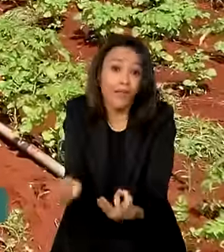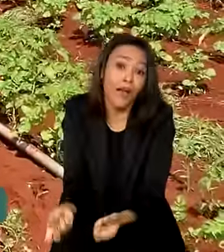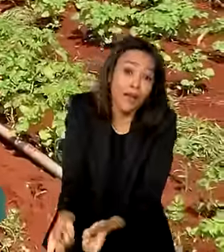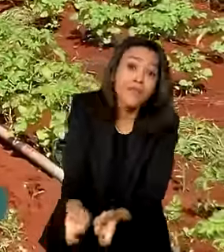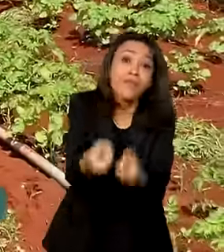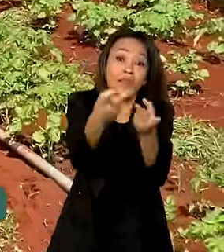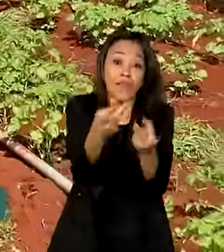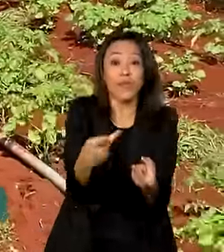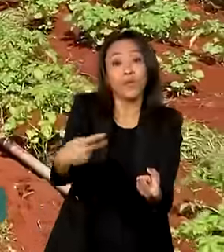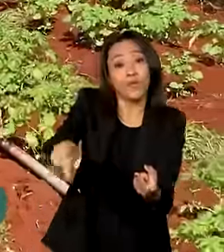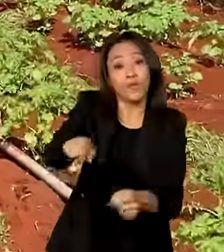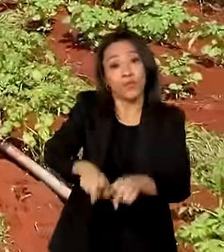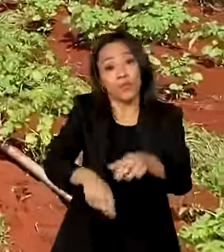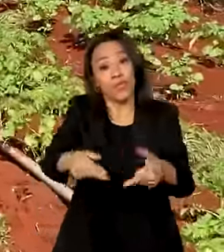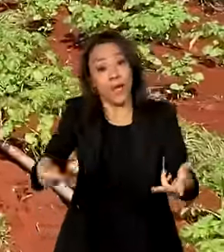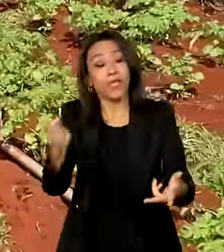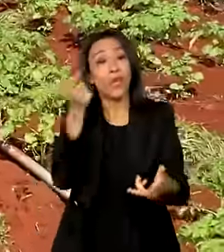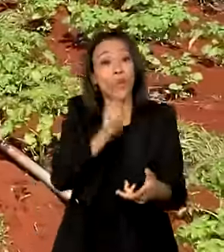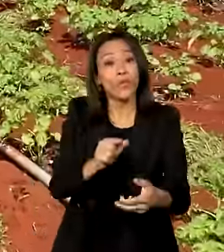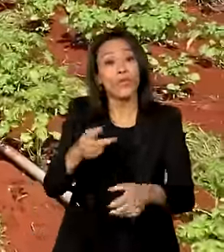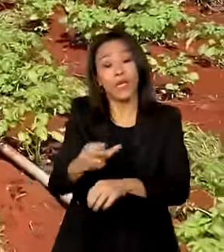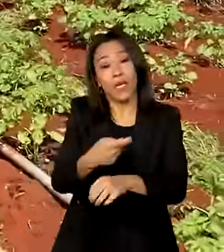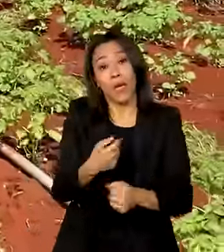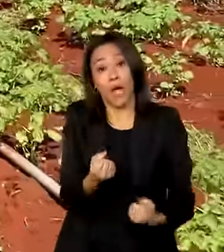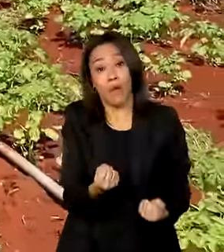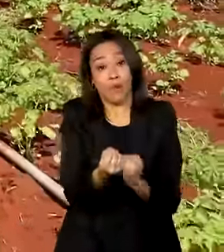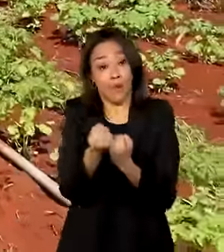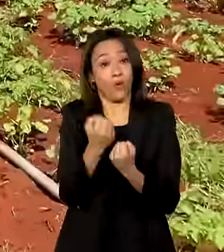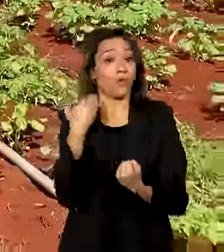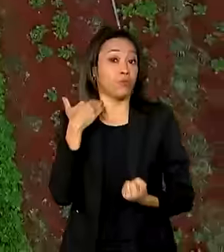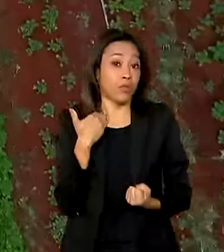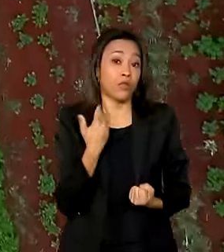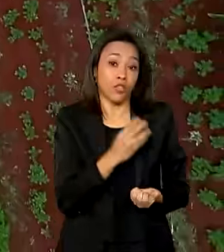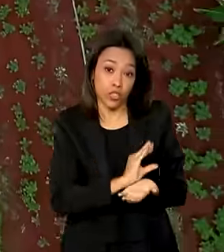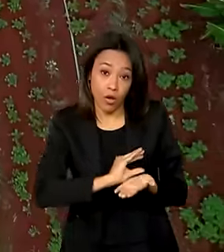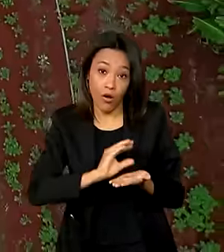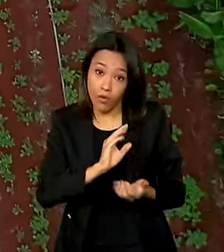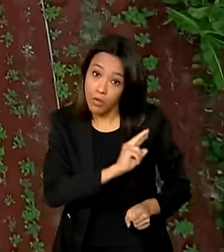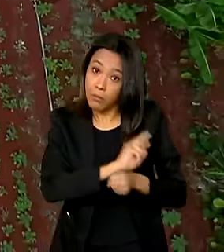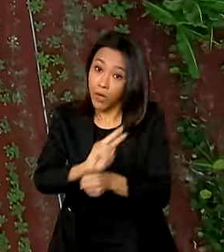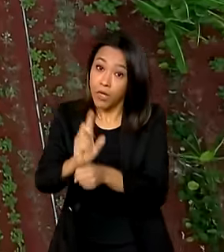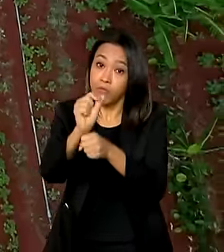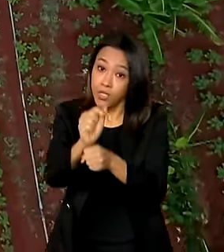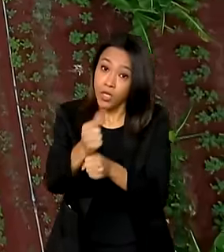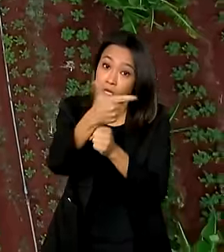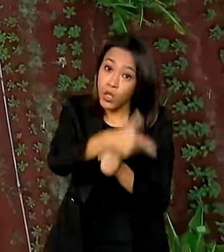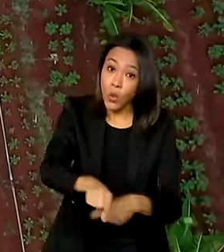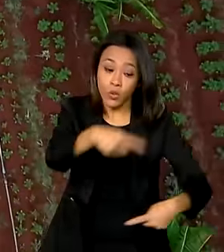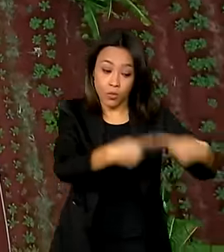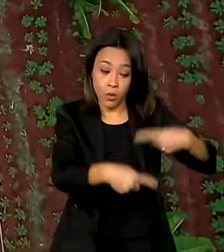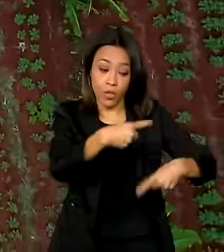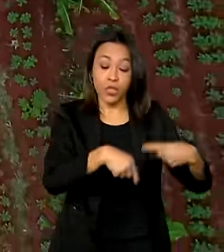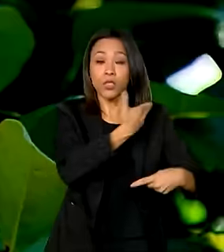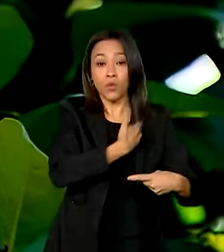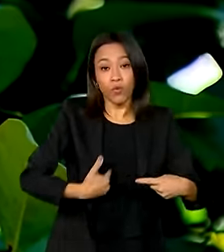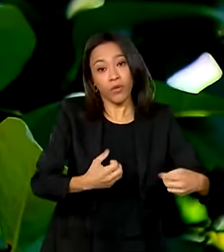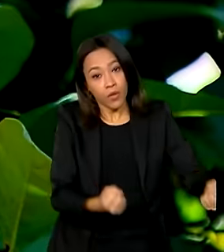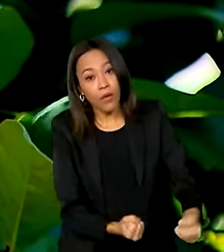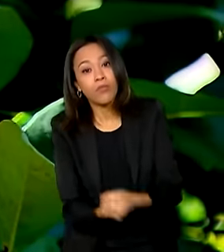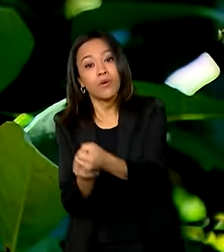produtos, obter crédito, obter benefícios com outras políticas agrícolas, ambientais, sociais do mundo.